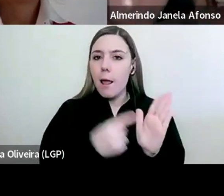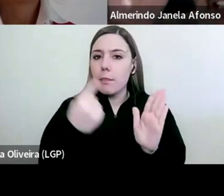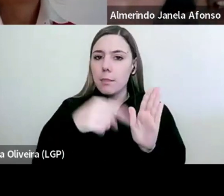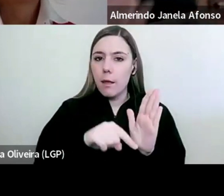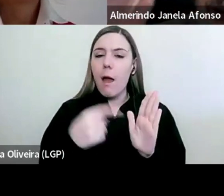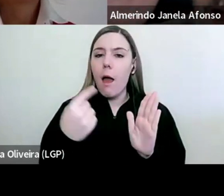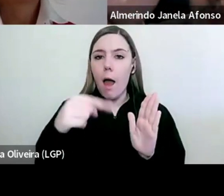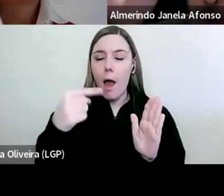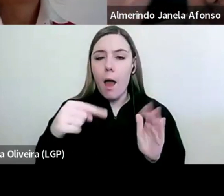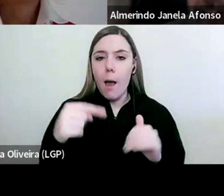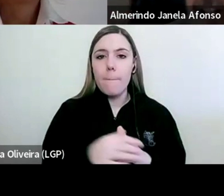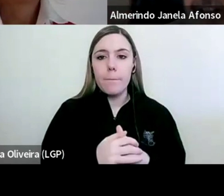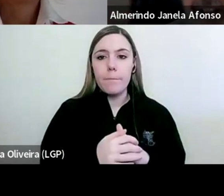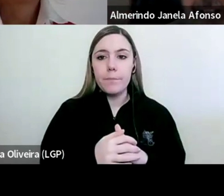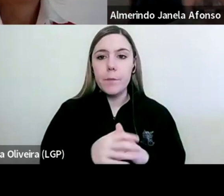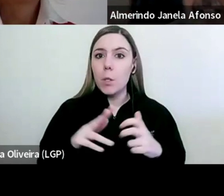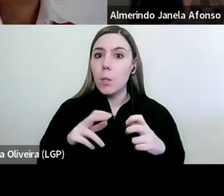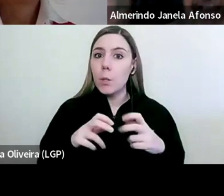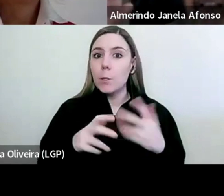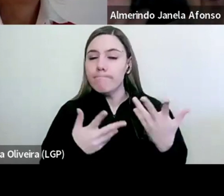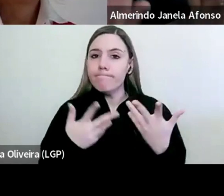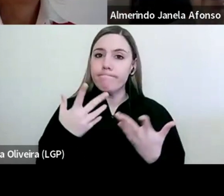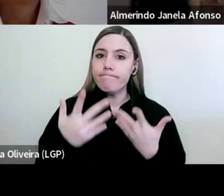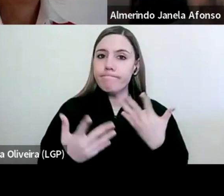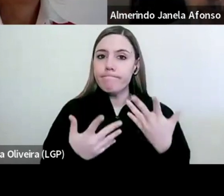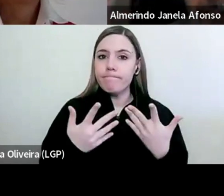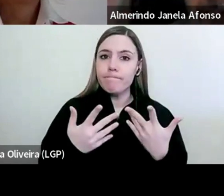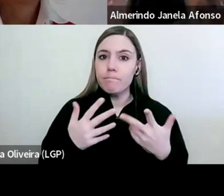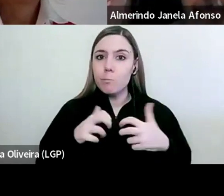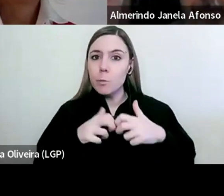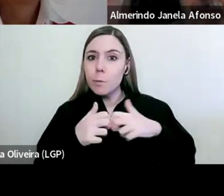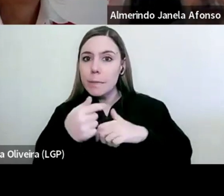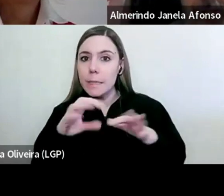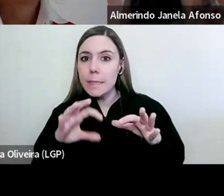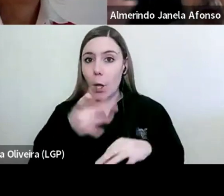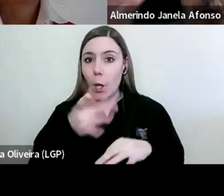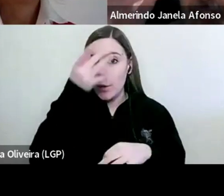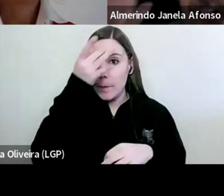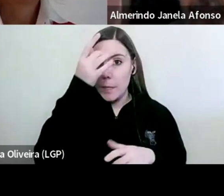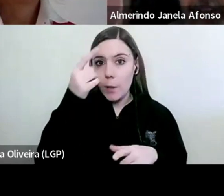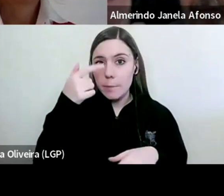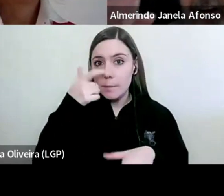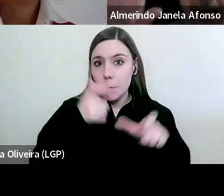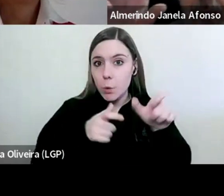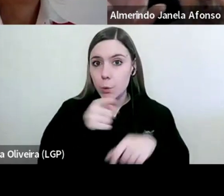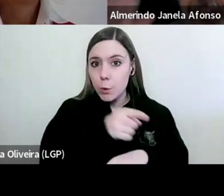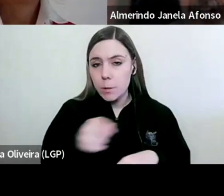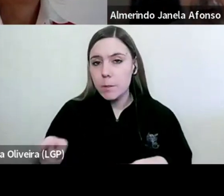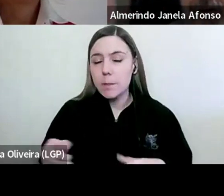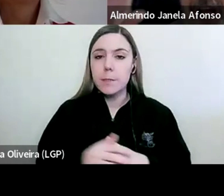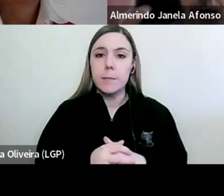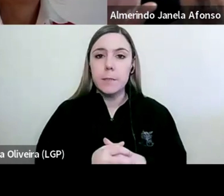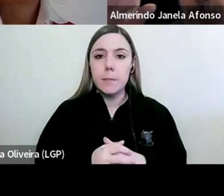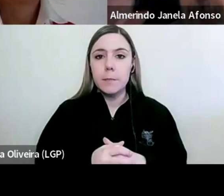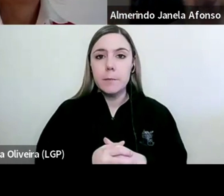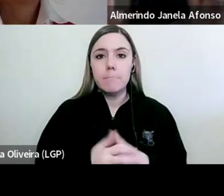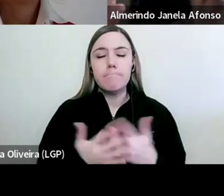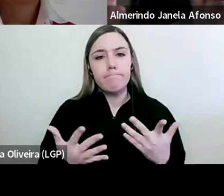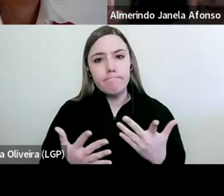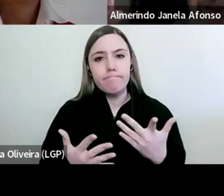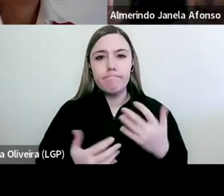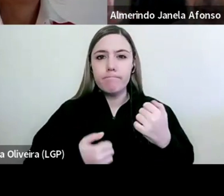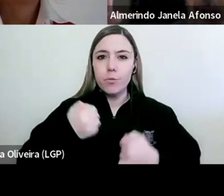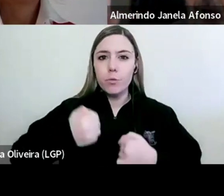acesas controvérsias na opinião pública. Contestava-se a abolição de algumas